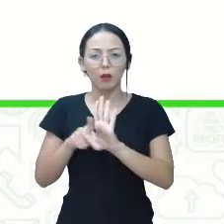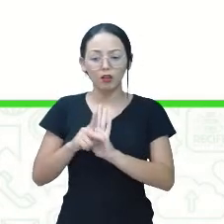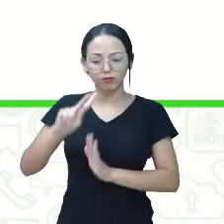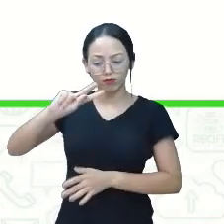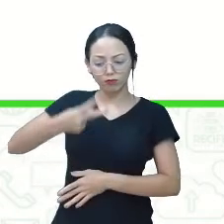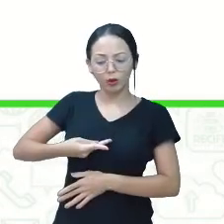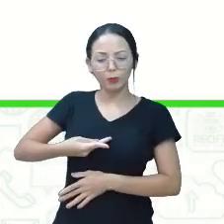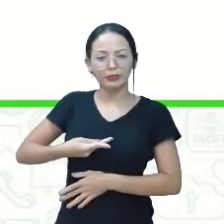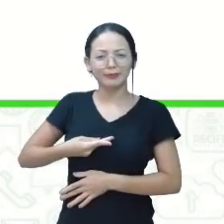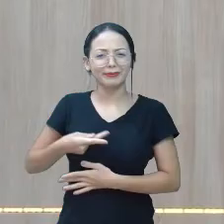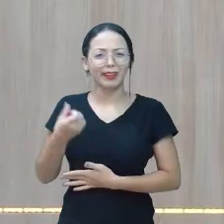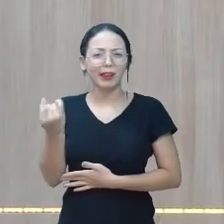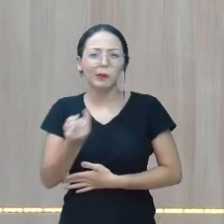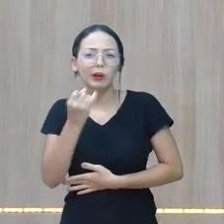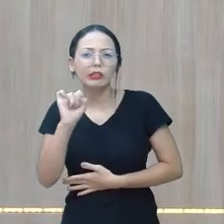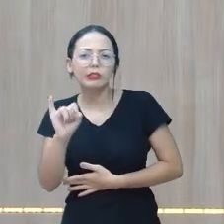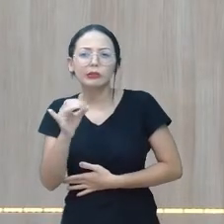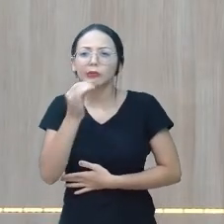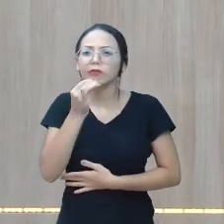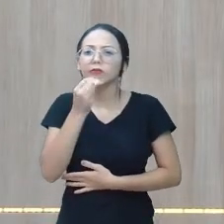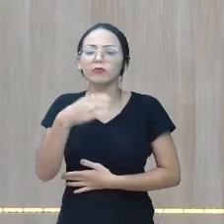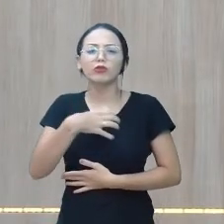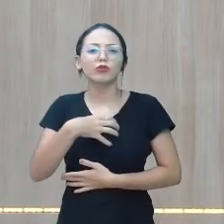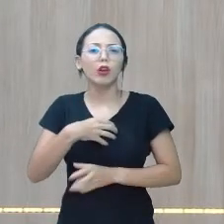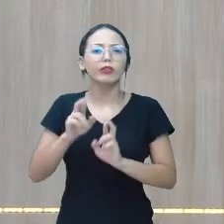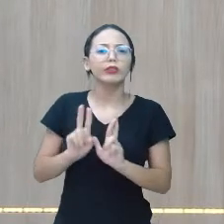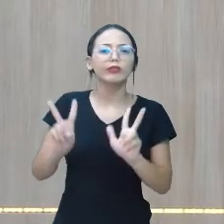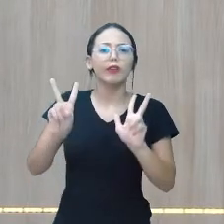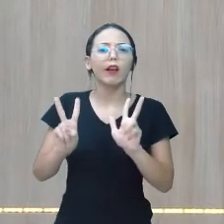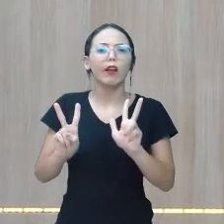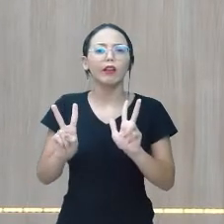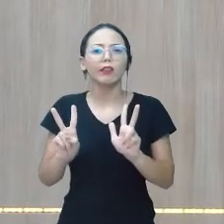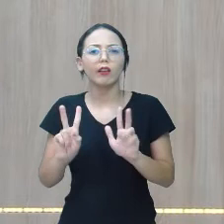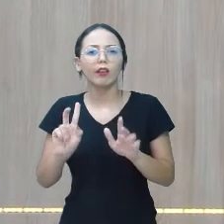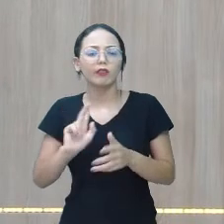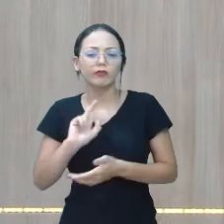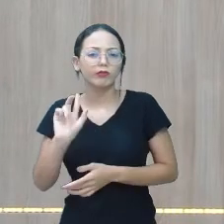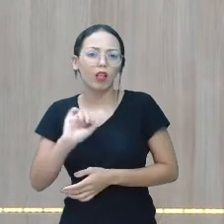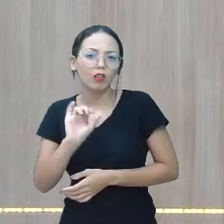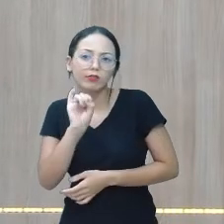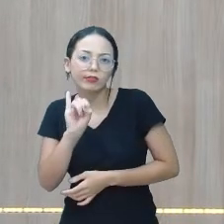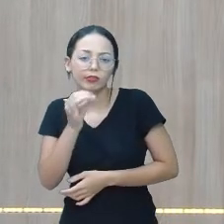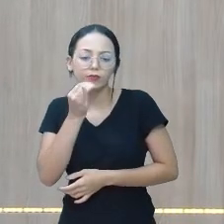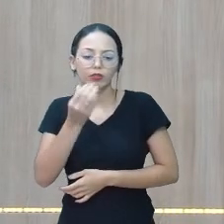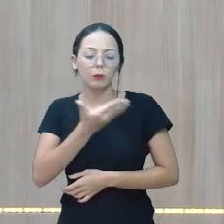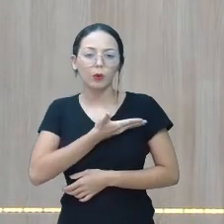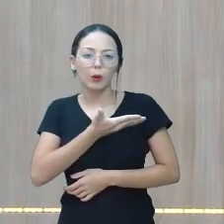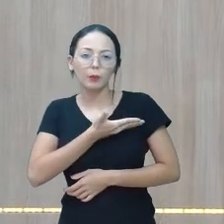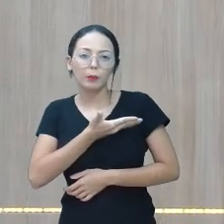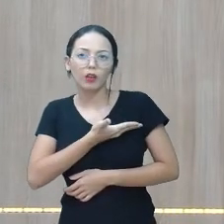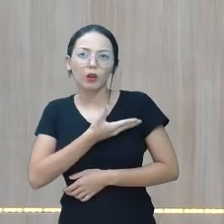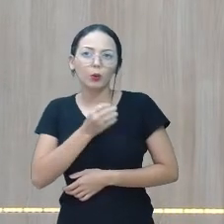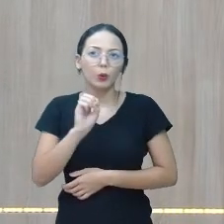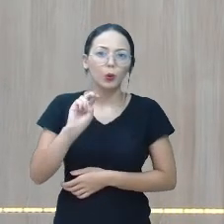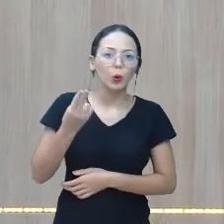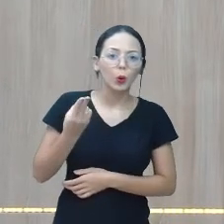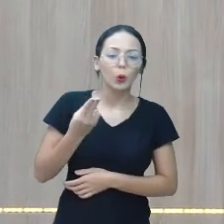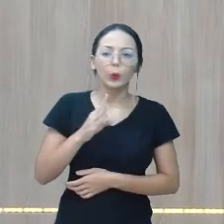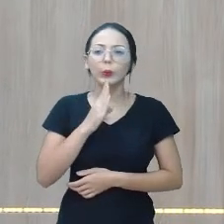importa se o seu colega tem uma maneira diferente de ser. Não importa se seu amigo ou